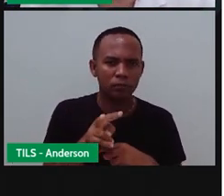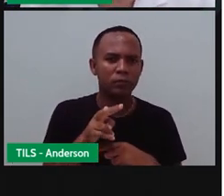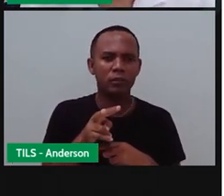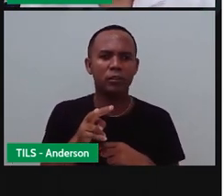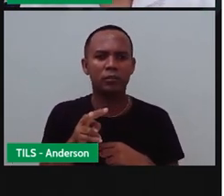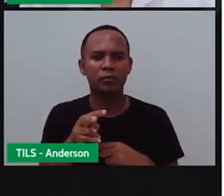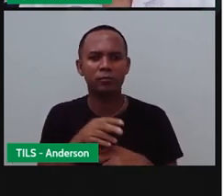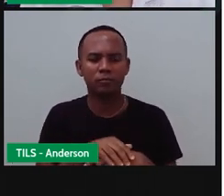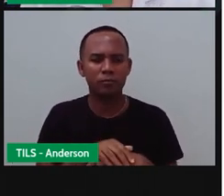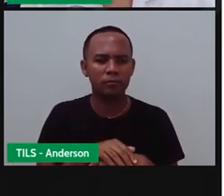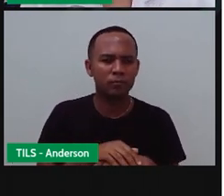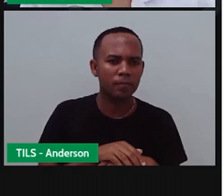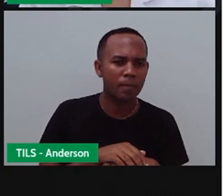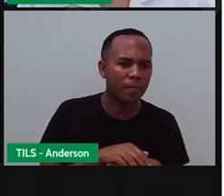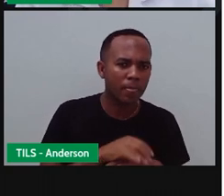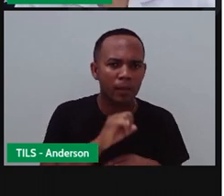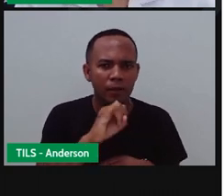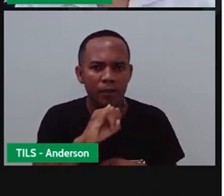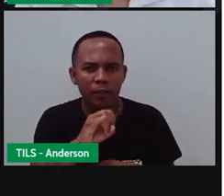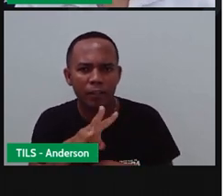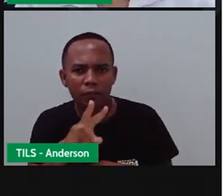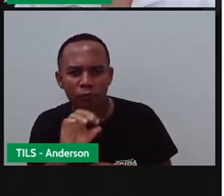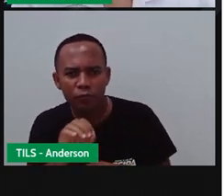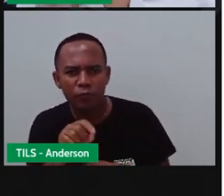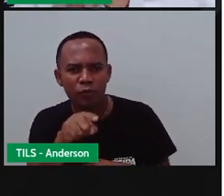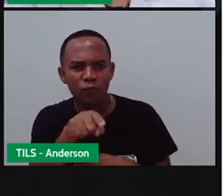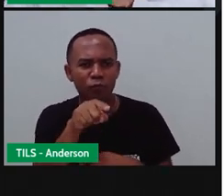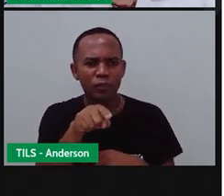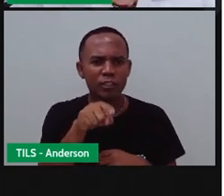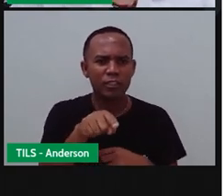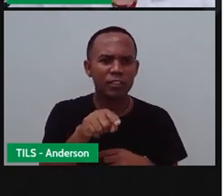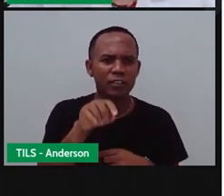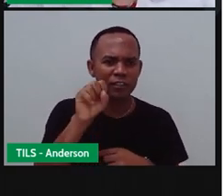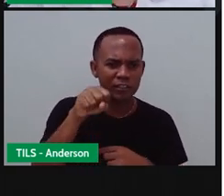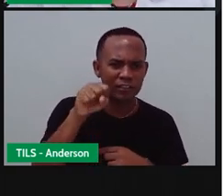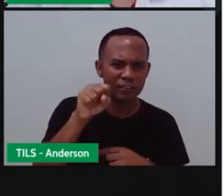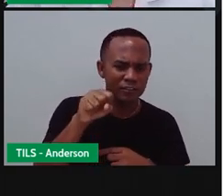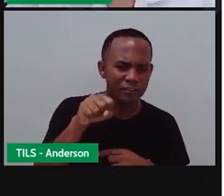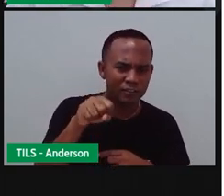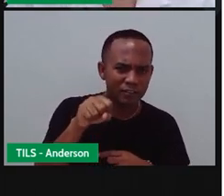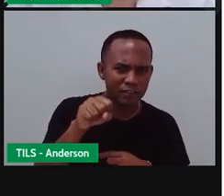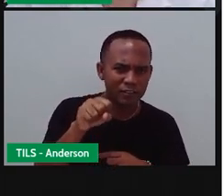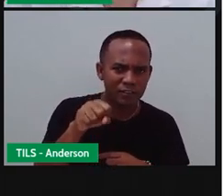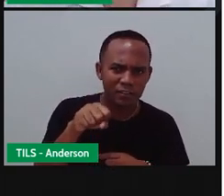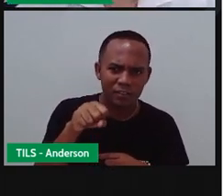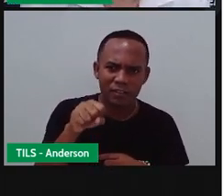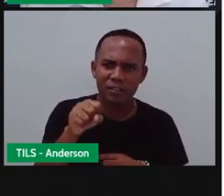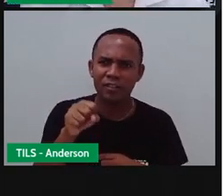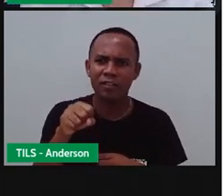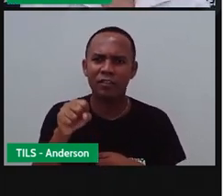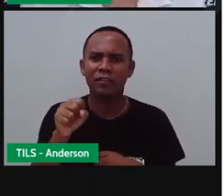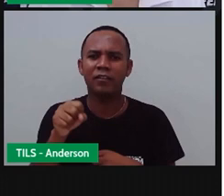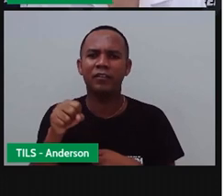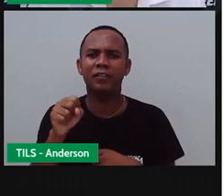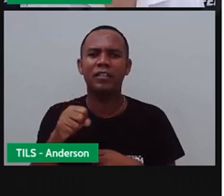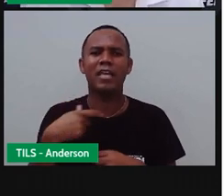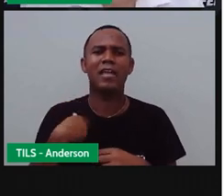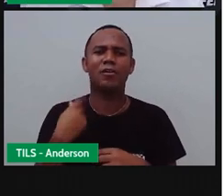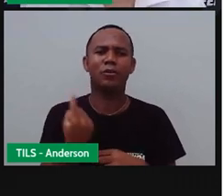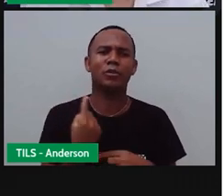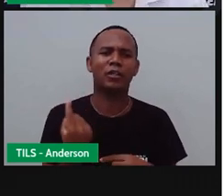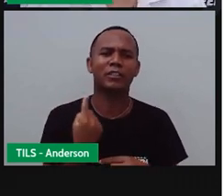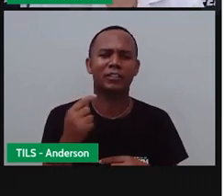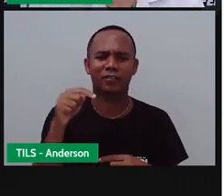Ivo É você? Horácio pergunta Sim Estou preso